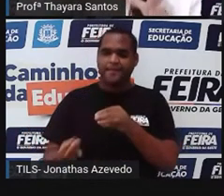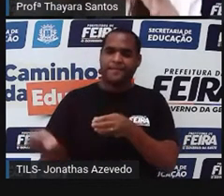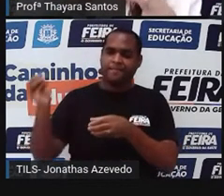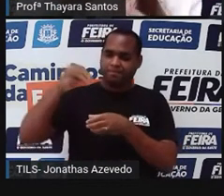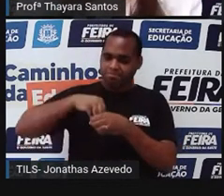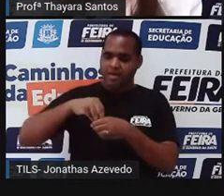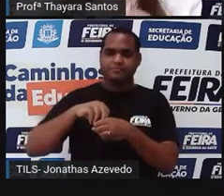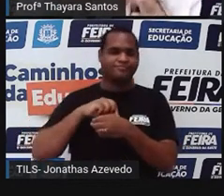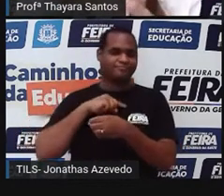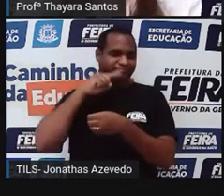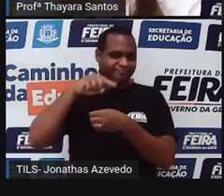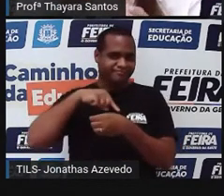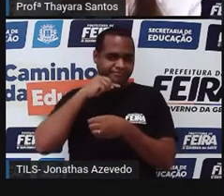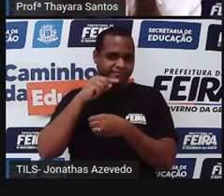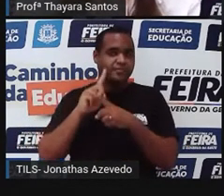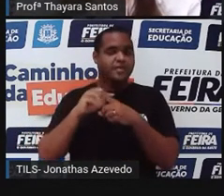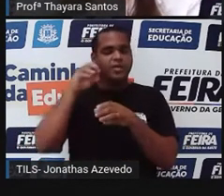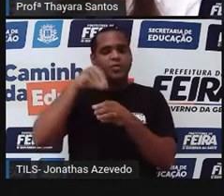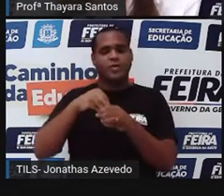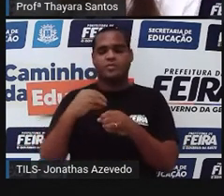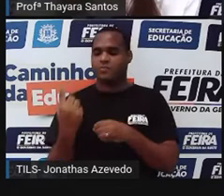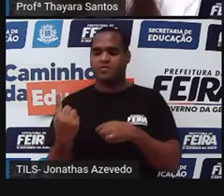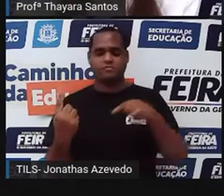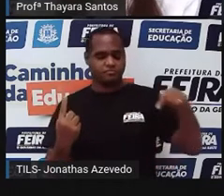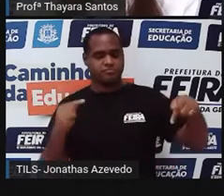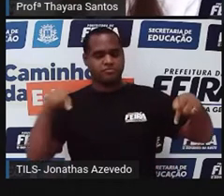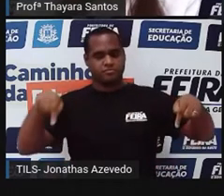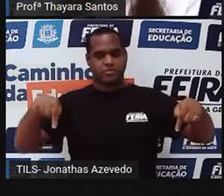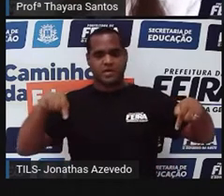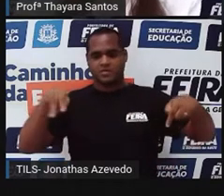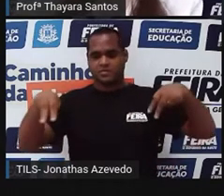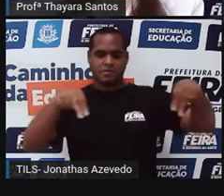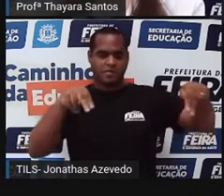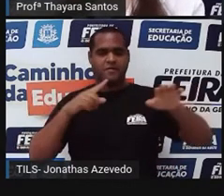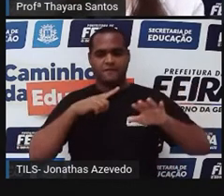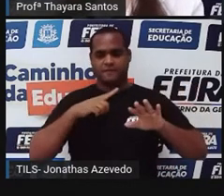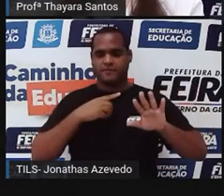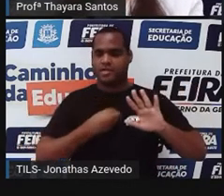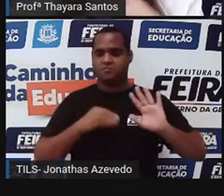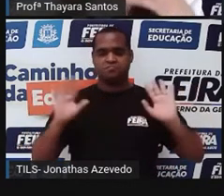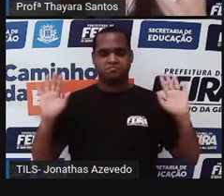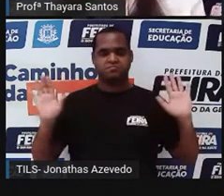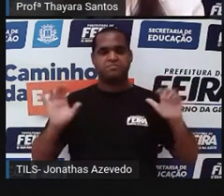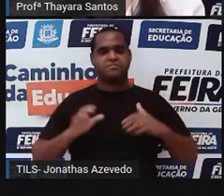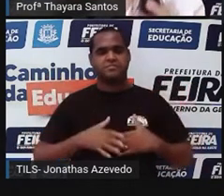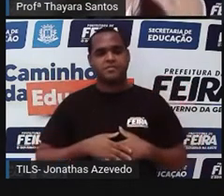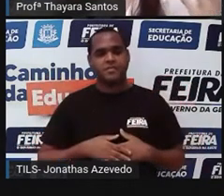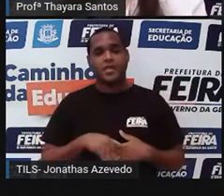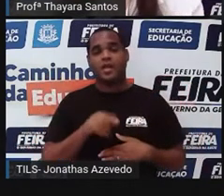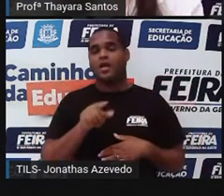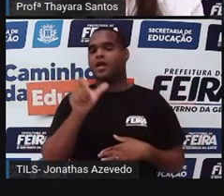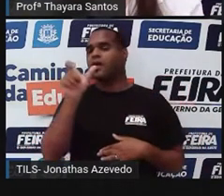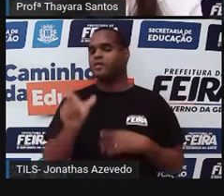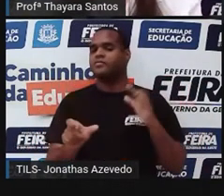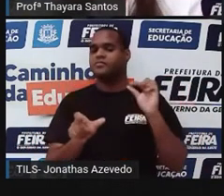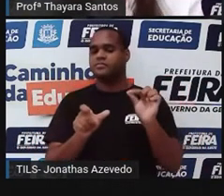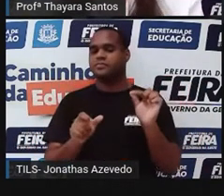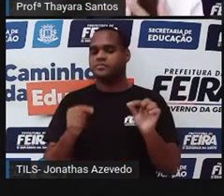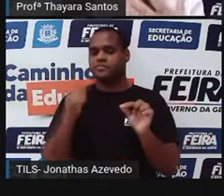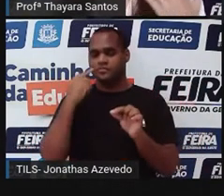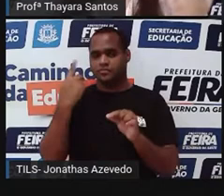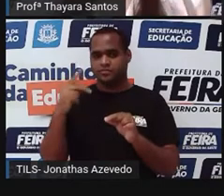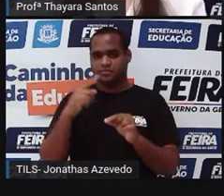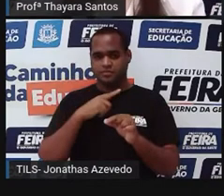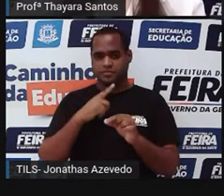mesmo espaço porque cada coisa ocupa exatamente o seu próprio espaço já. E essa característica a gente chama de